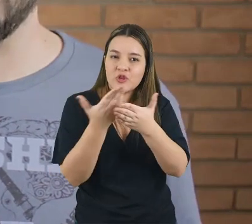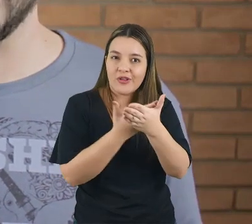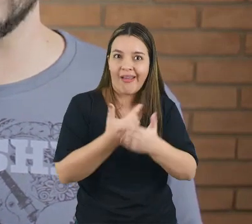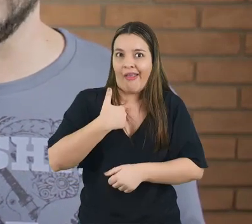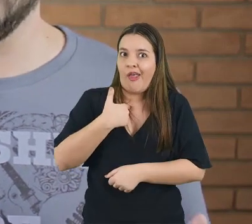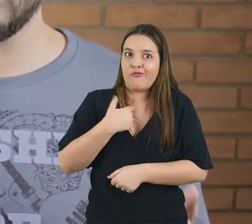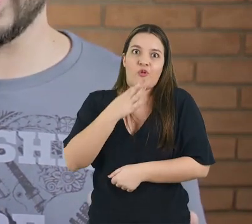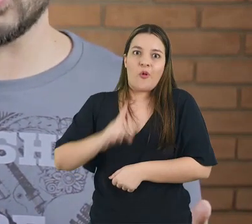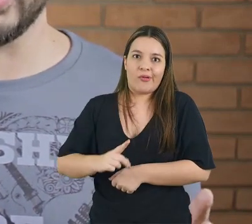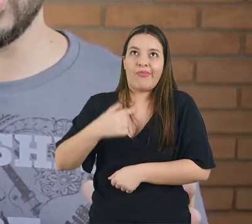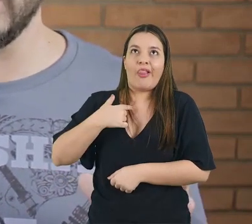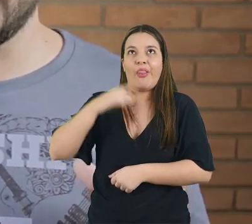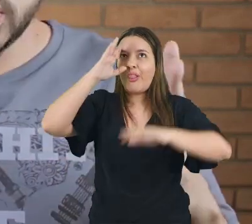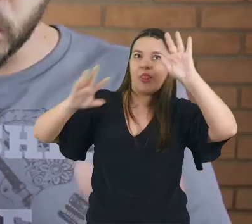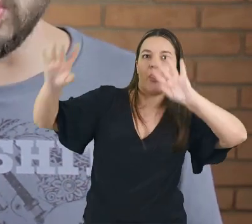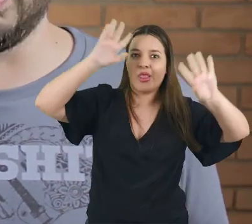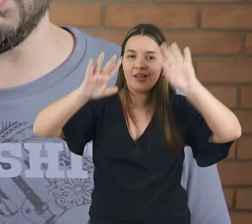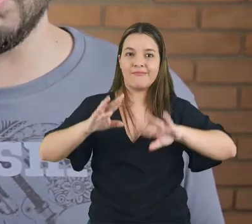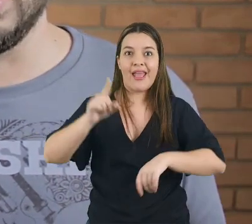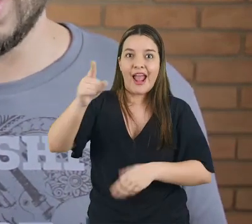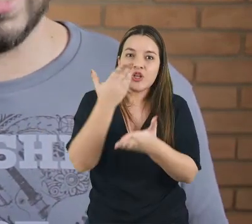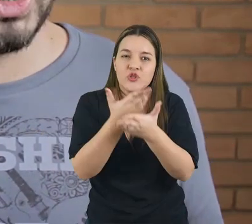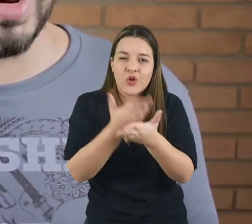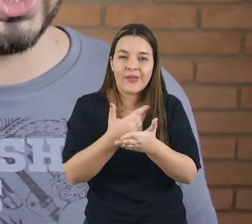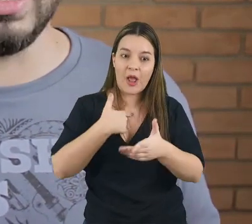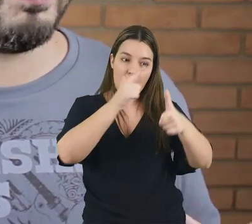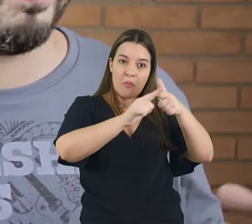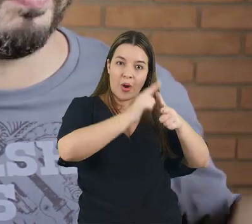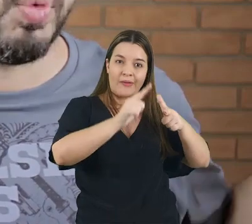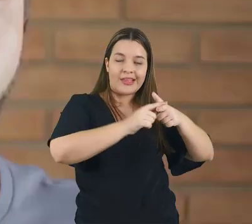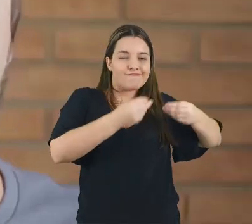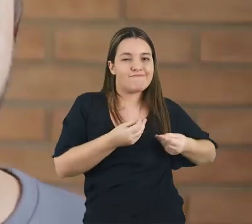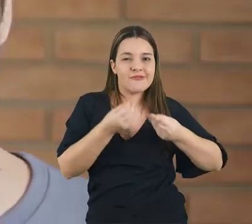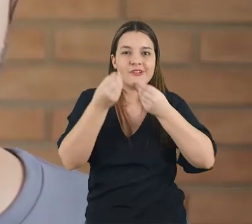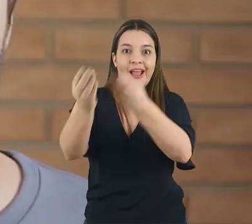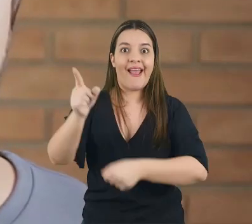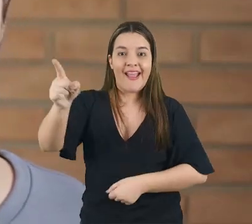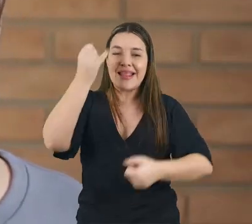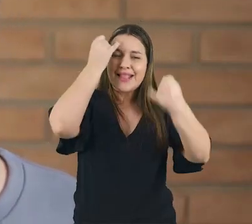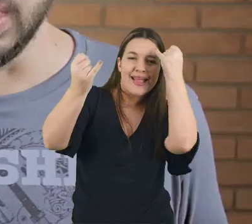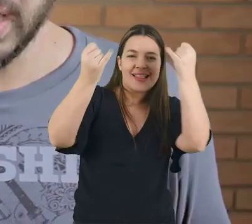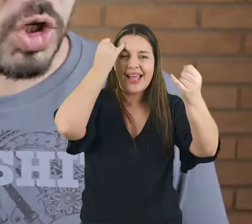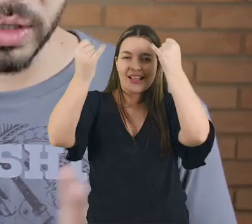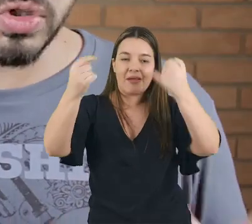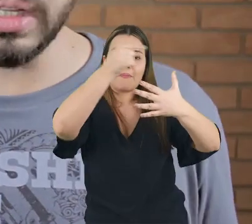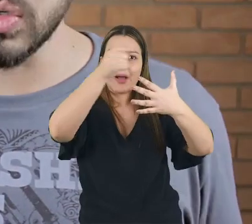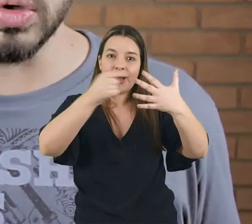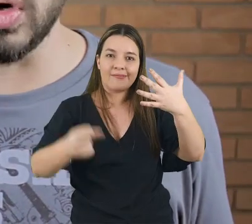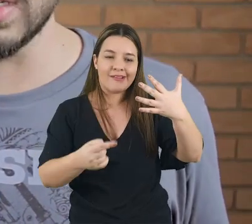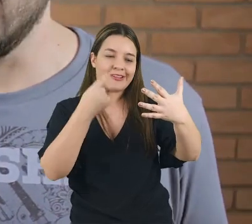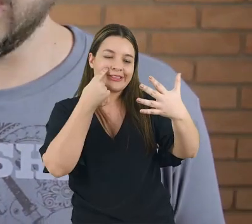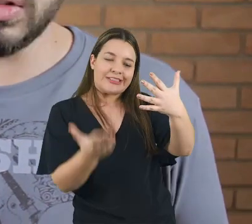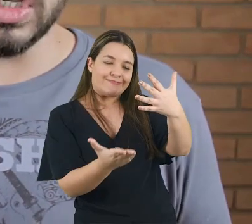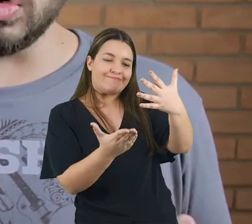viajar na maionese, normalmente, quando a gente estuda um problema, a gente imagina 400 soluções para aquilo. Das 400